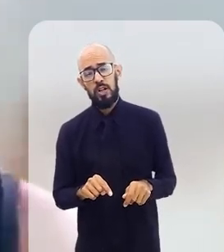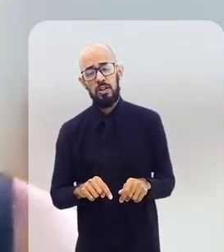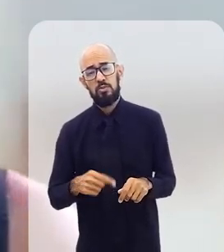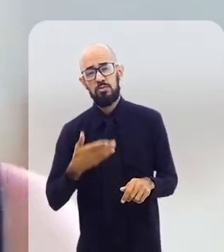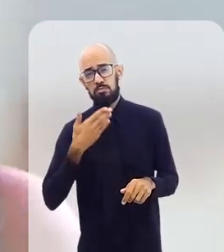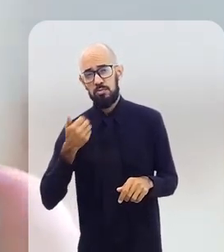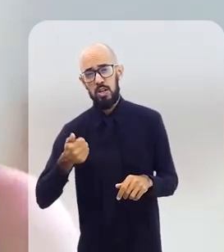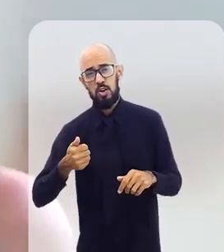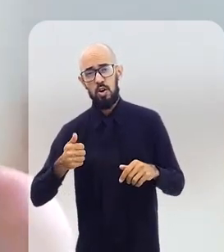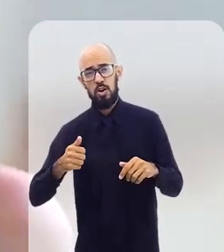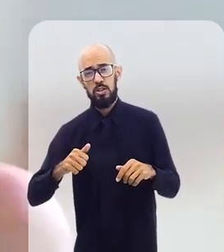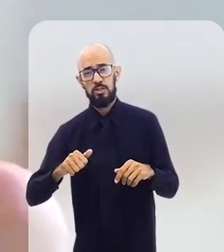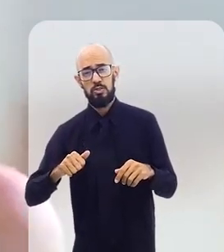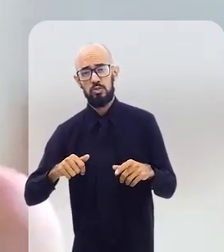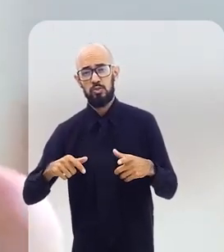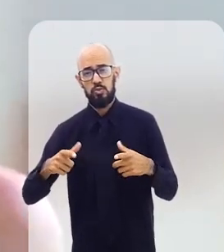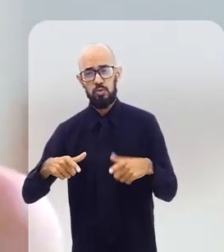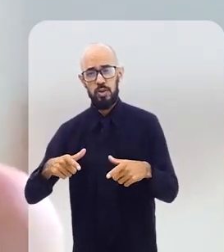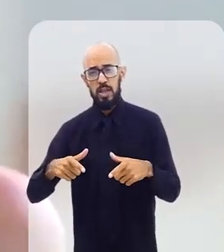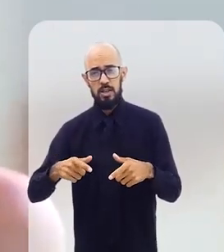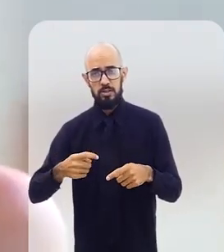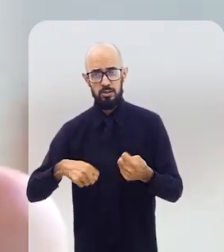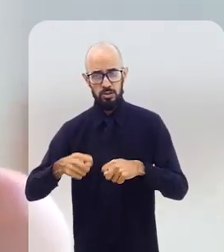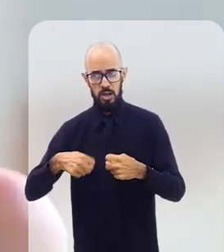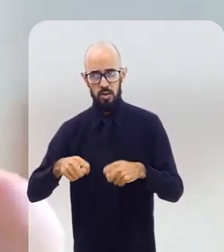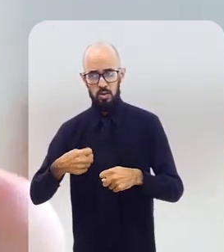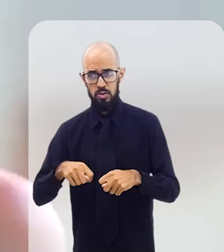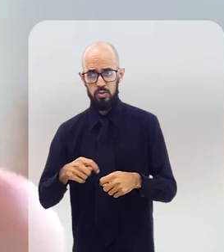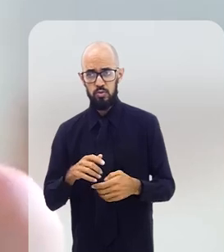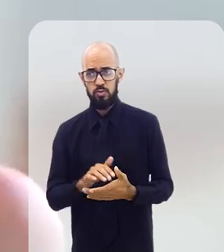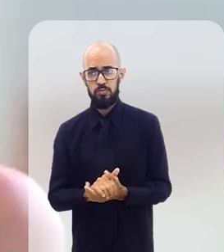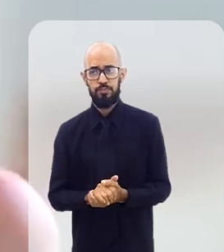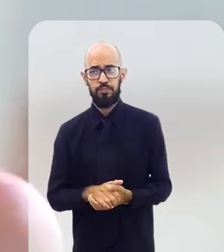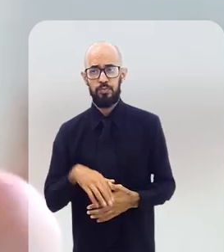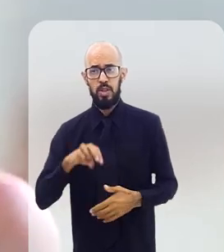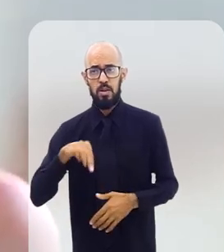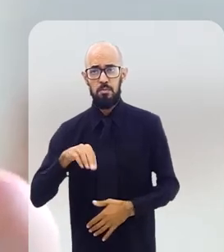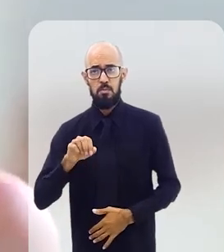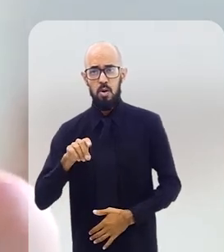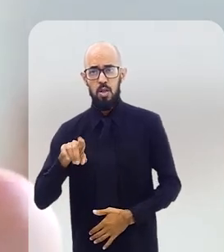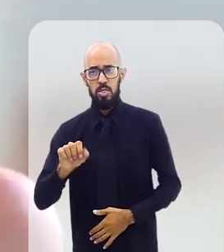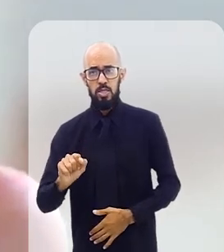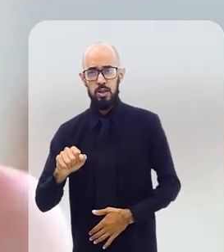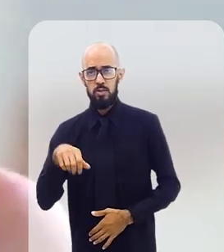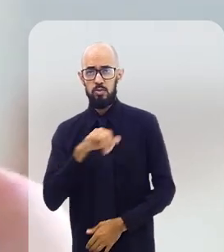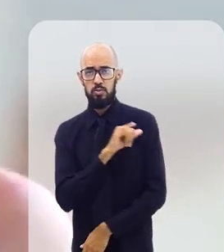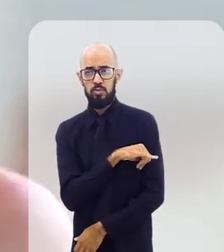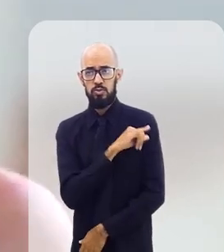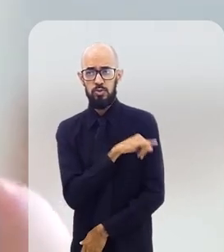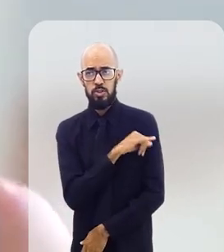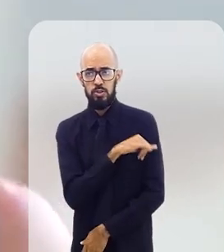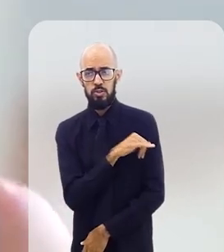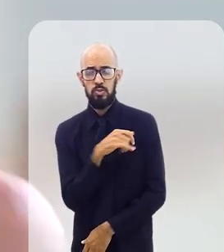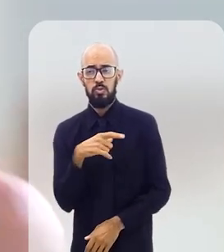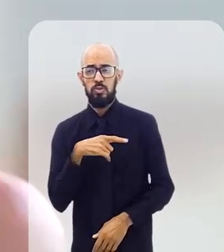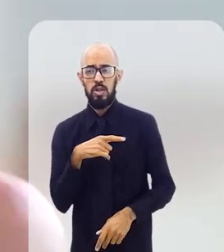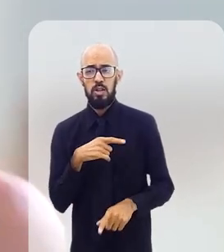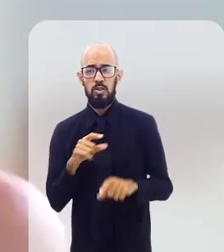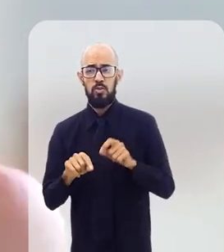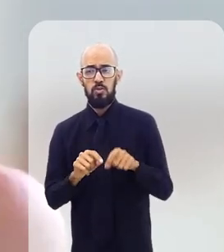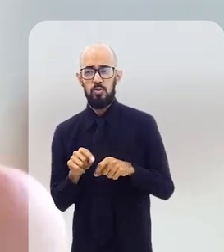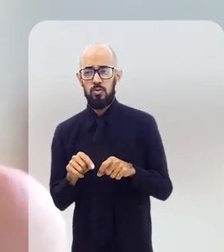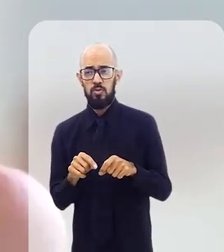rankings de negócios. É empresário que quer ser percebido. A moda do Rio de Janeiro, ela tem esse...